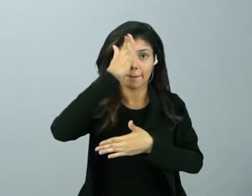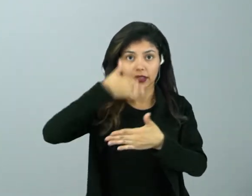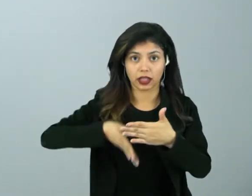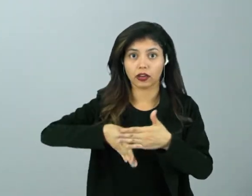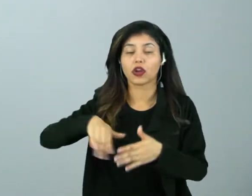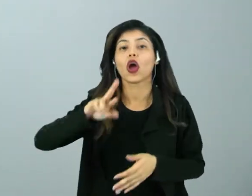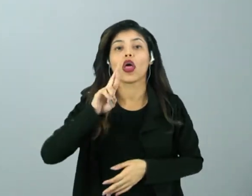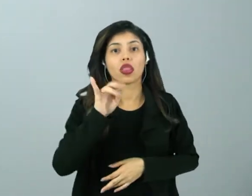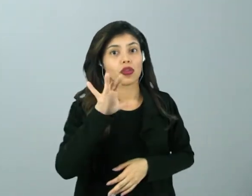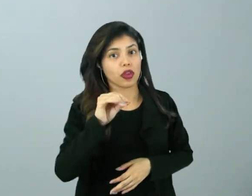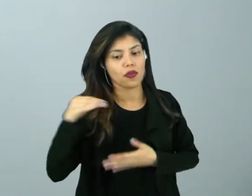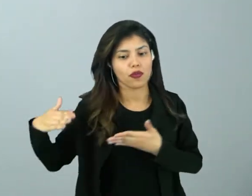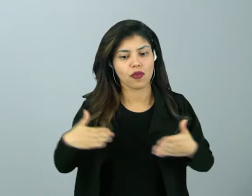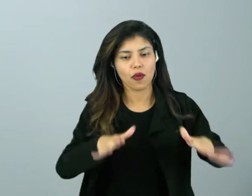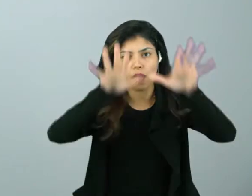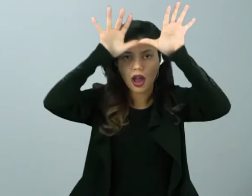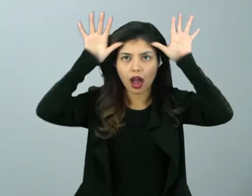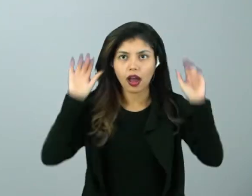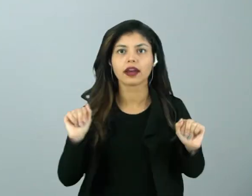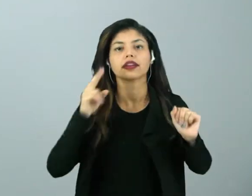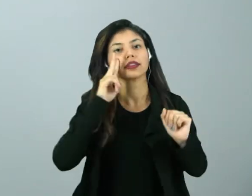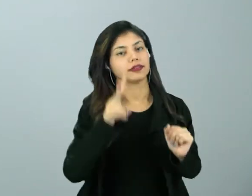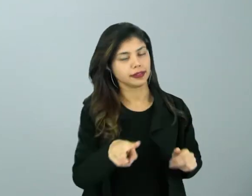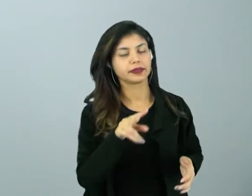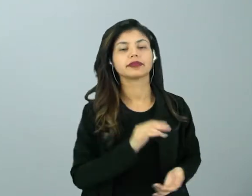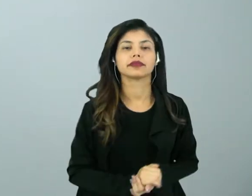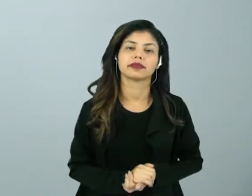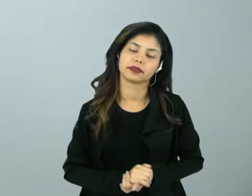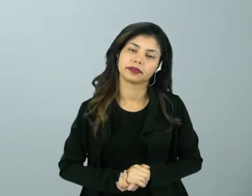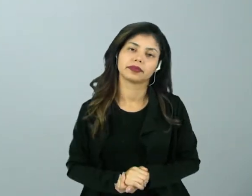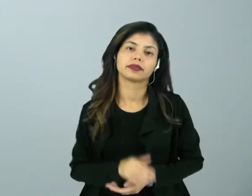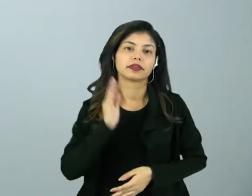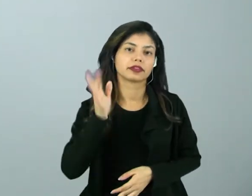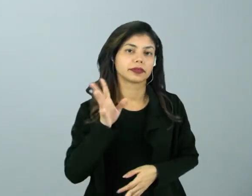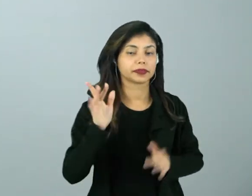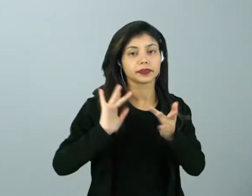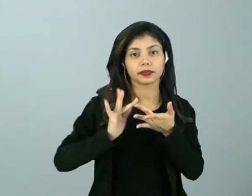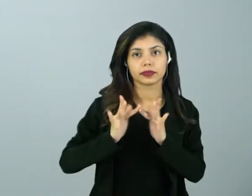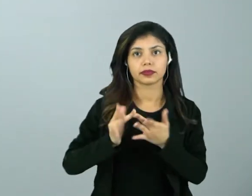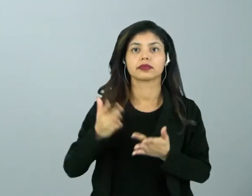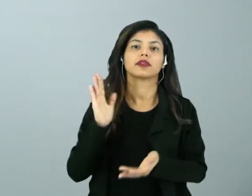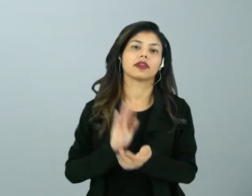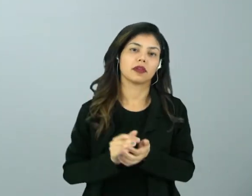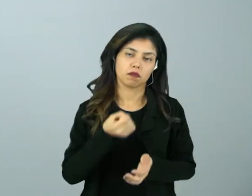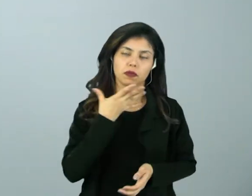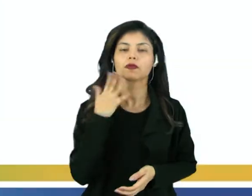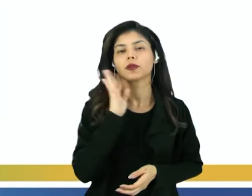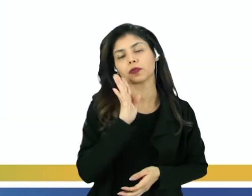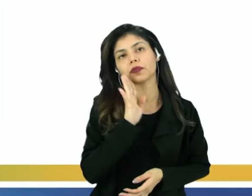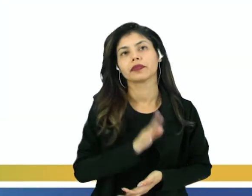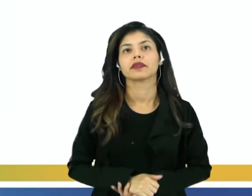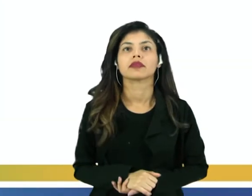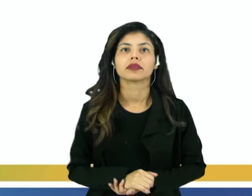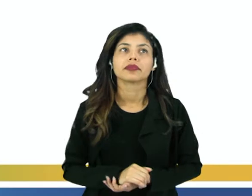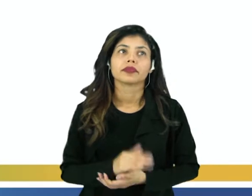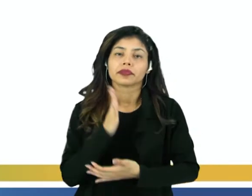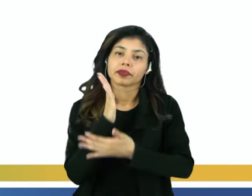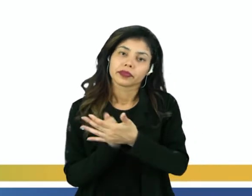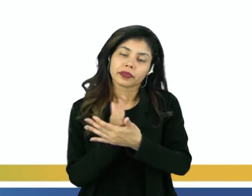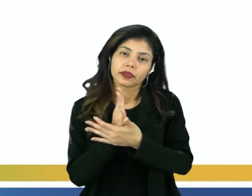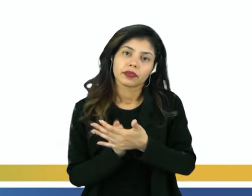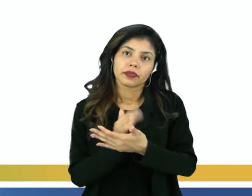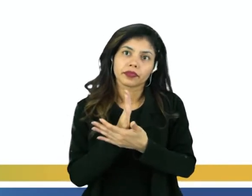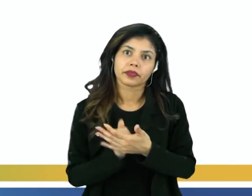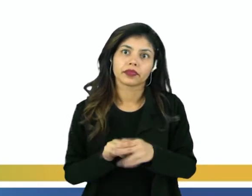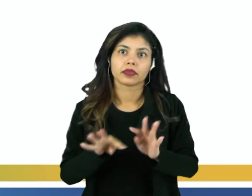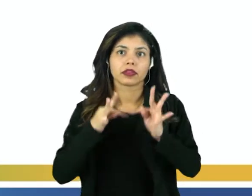rio Acre. um fenômeno muito interessante de se ver. Alguns já tiveram contato com isso, é muito legal. E o divisor das águas são